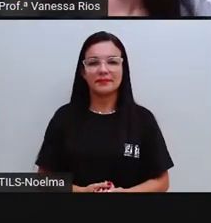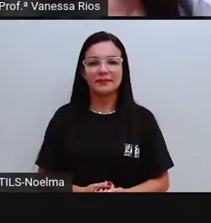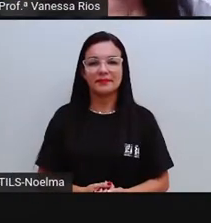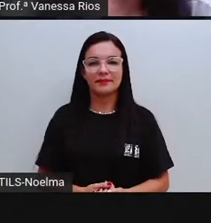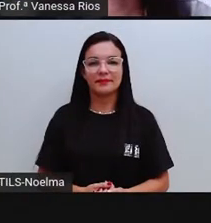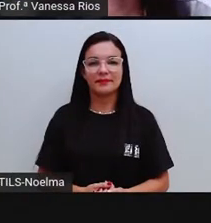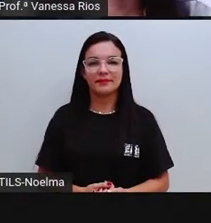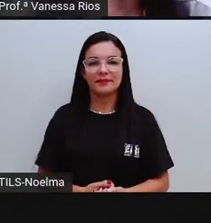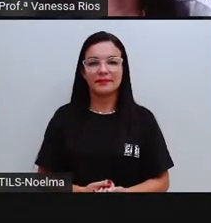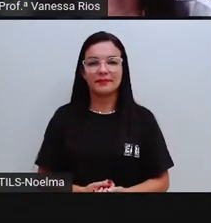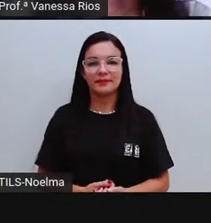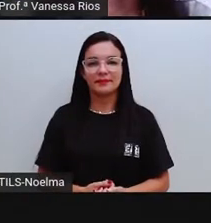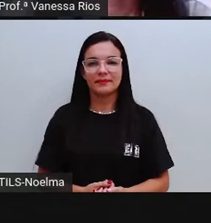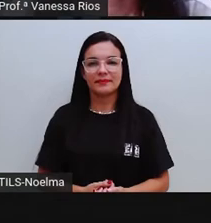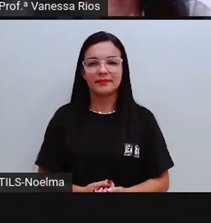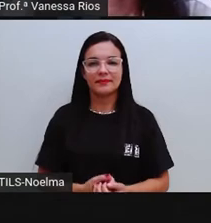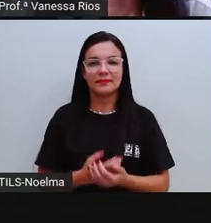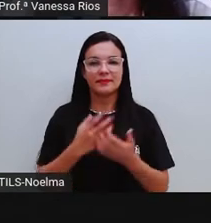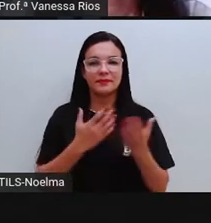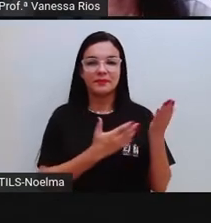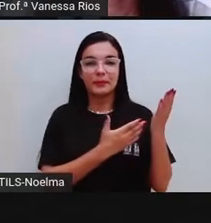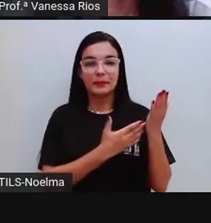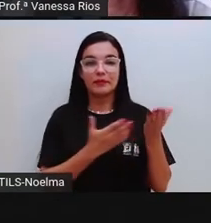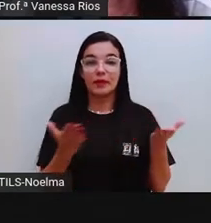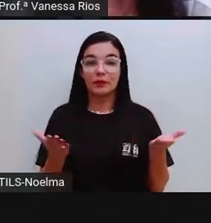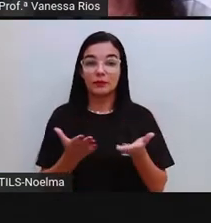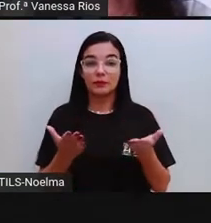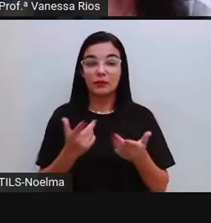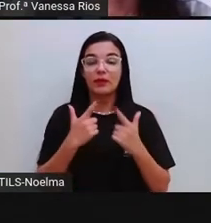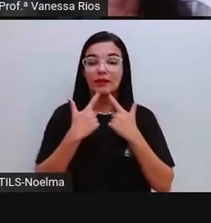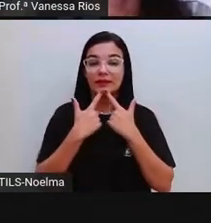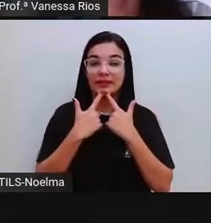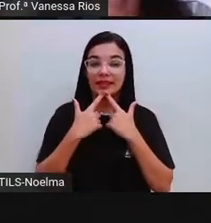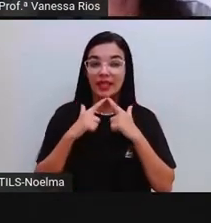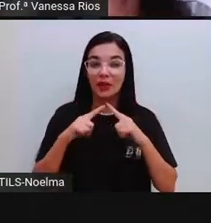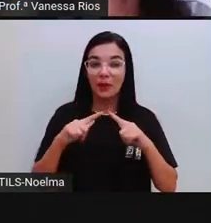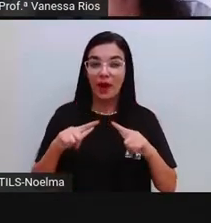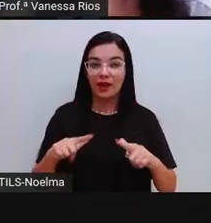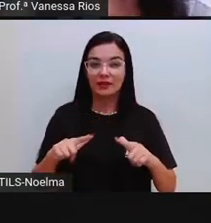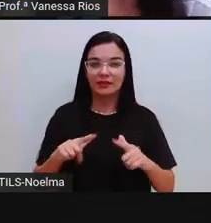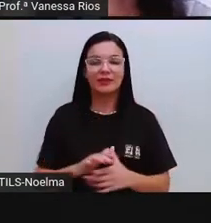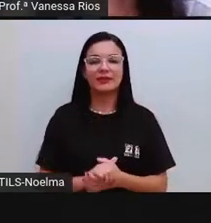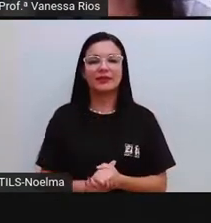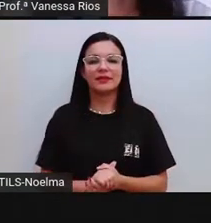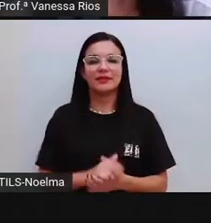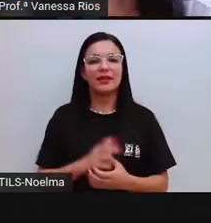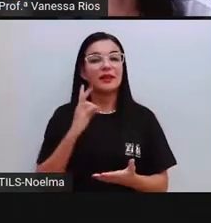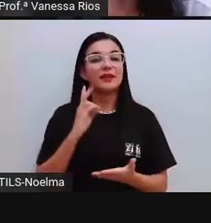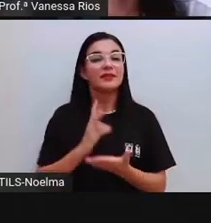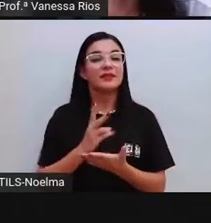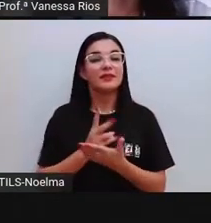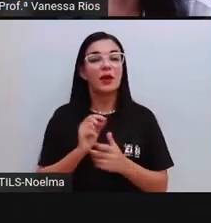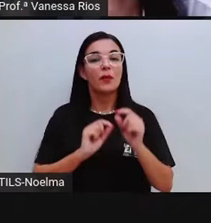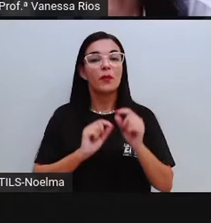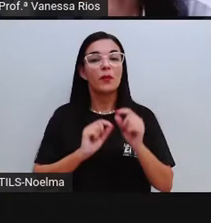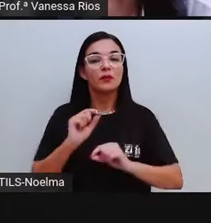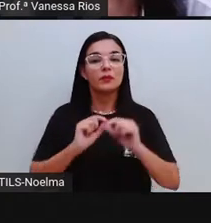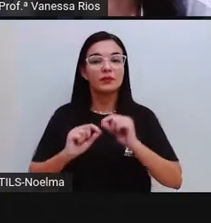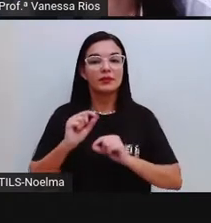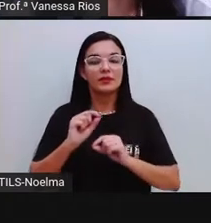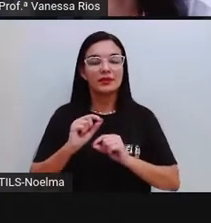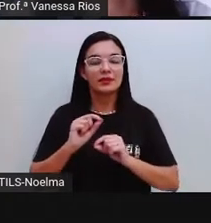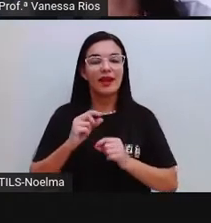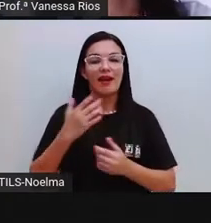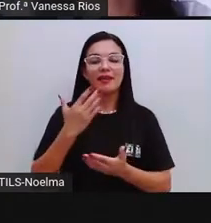Olha só, turma, nossa aula agora é de linguagens e nessa aula de linguagens nós vamos